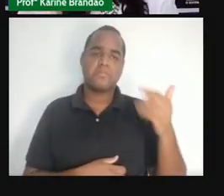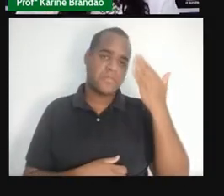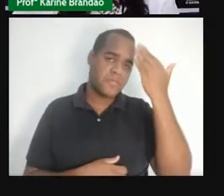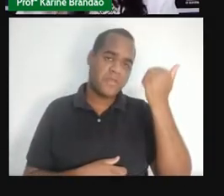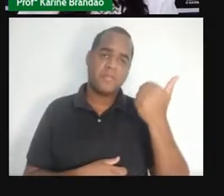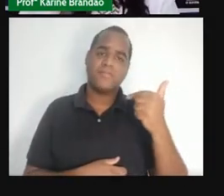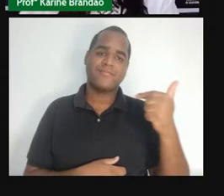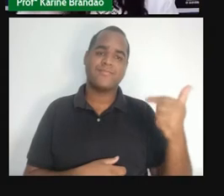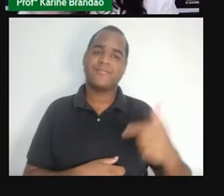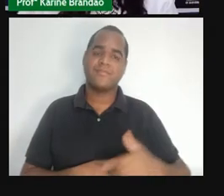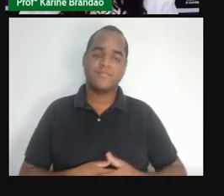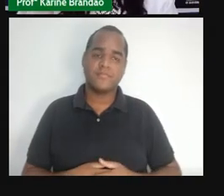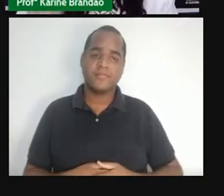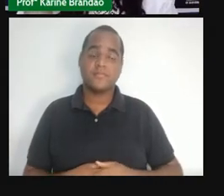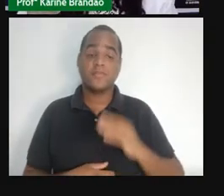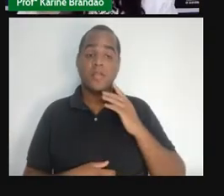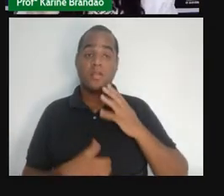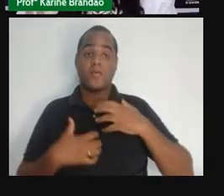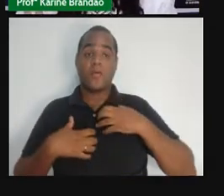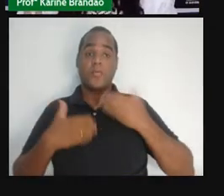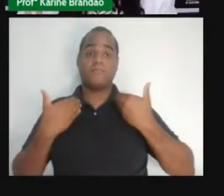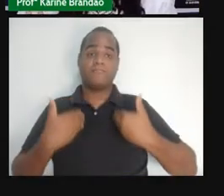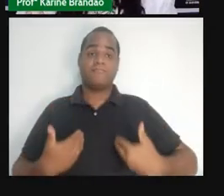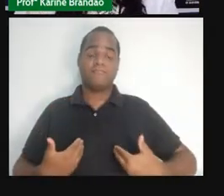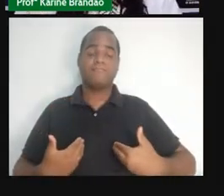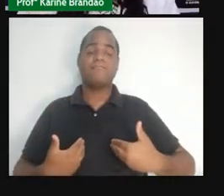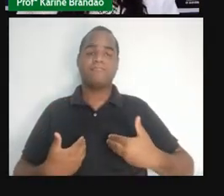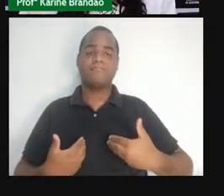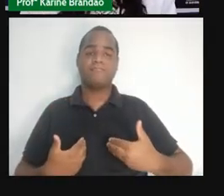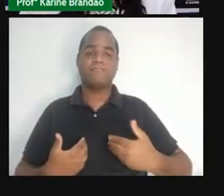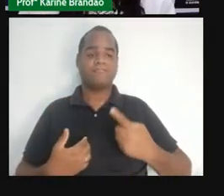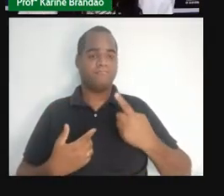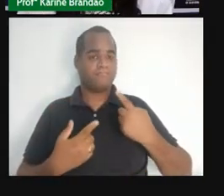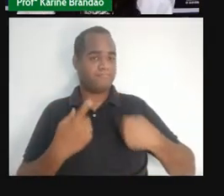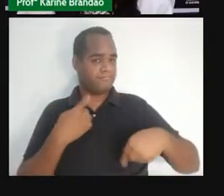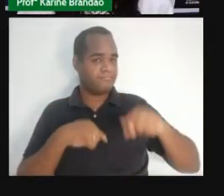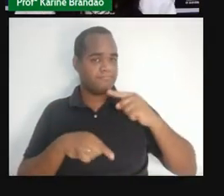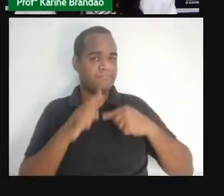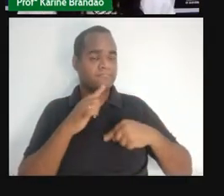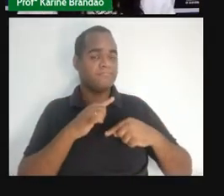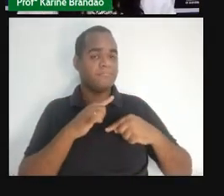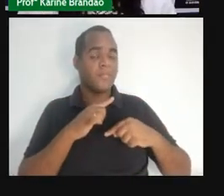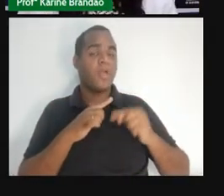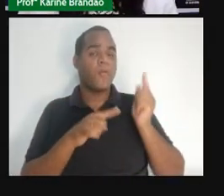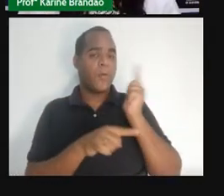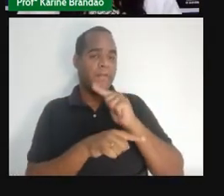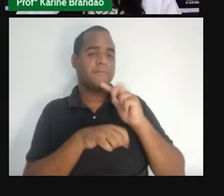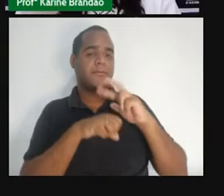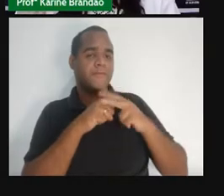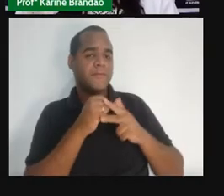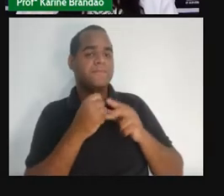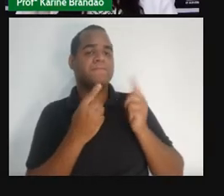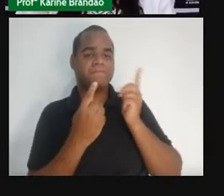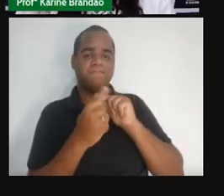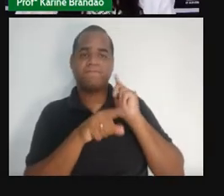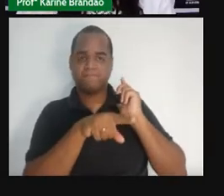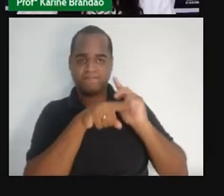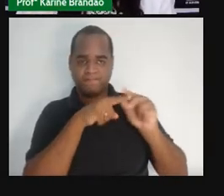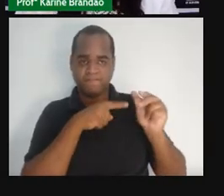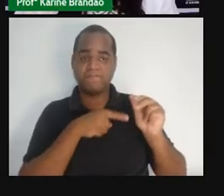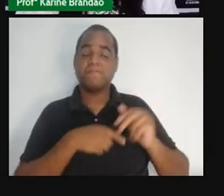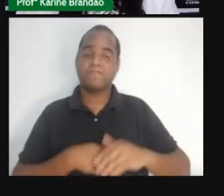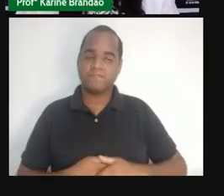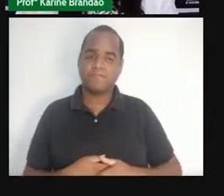o próprio corpo, o nosso próprio corpo reage e consegue combater esse vírus. Mas, existem muitos